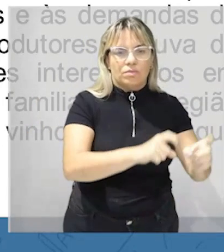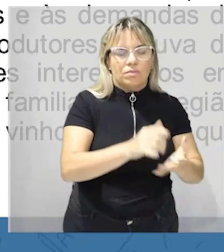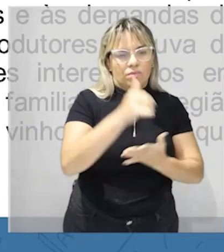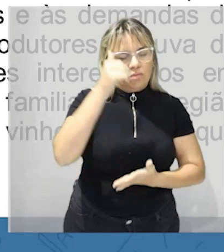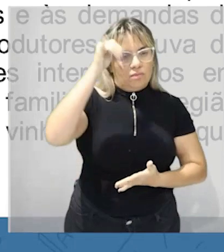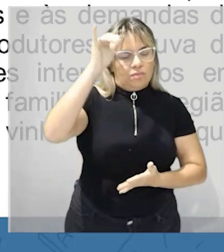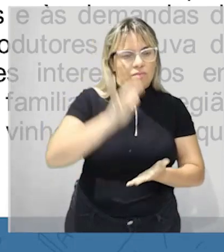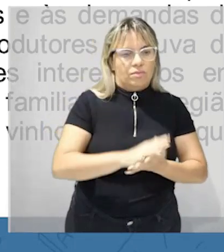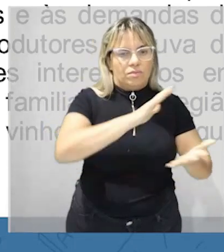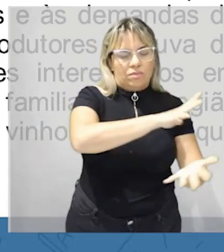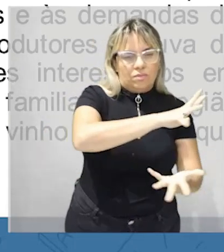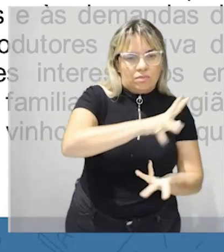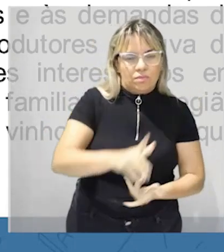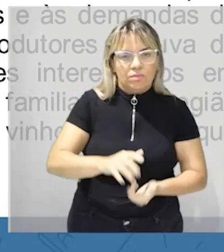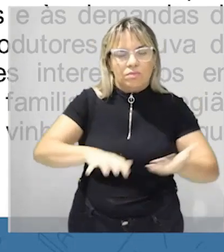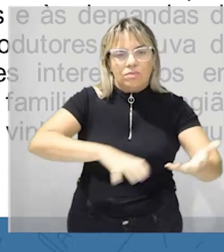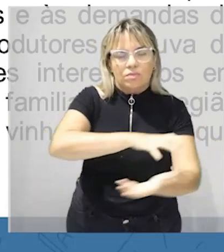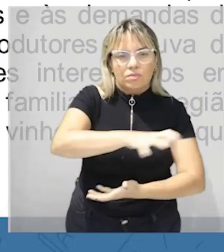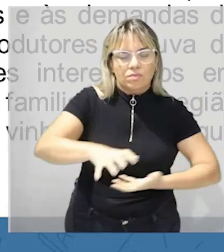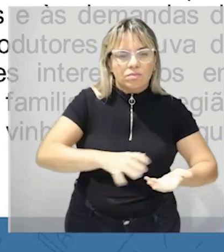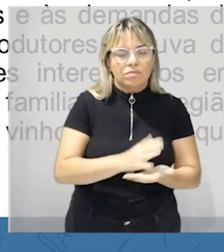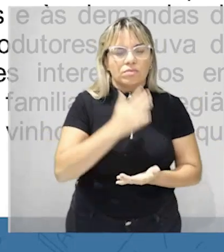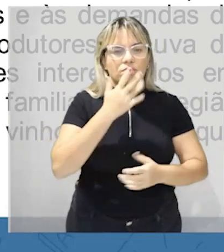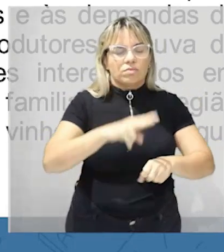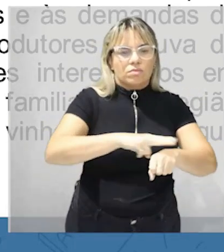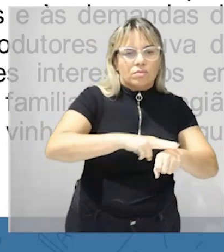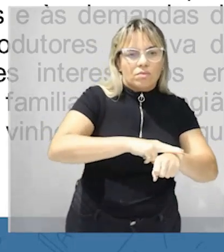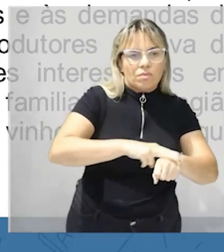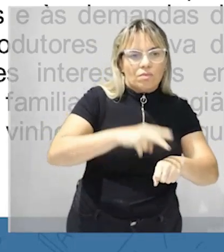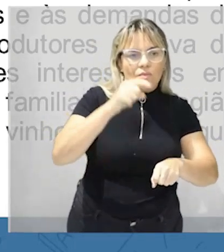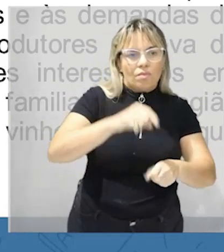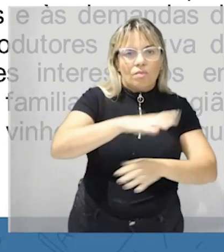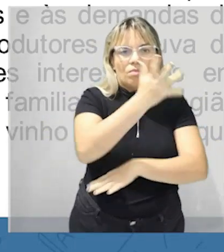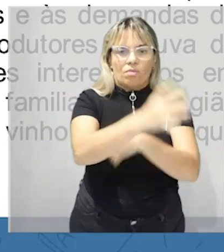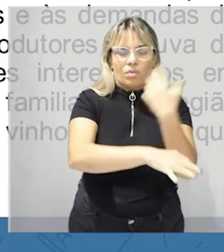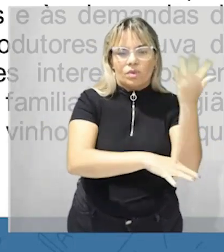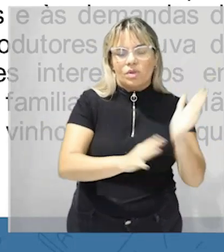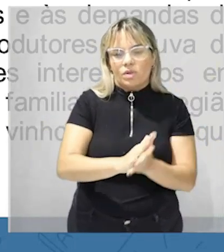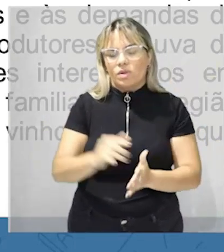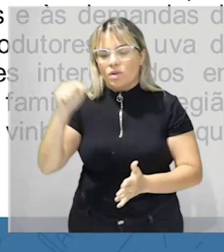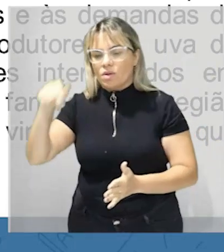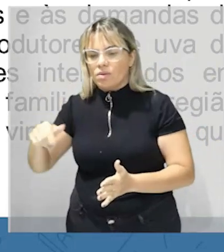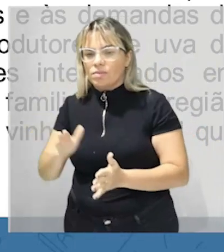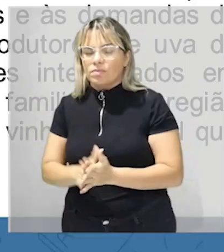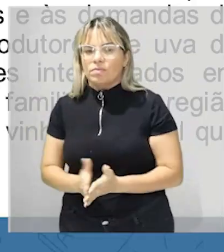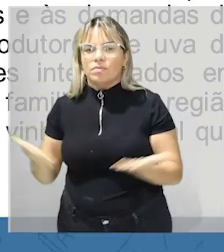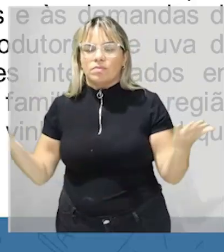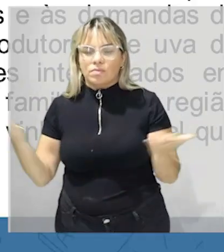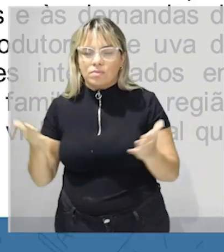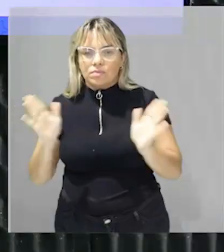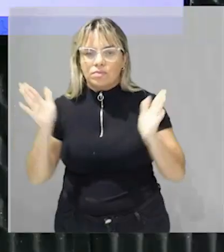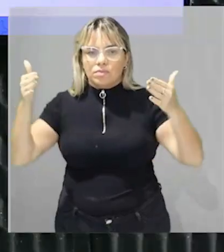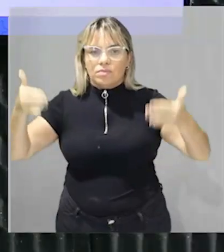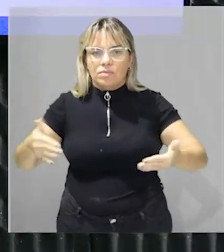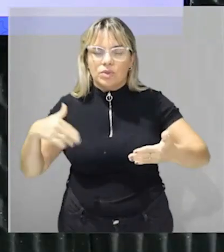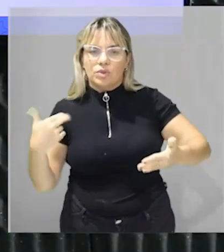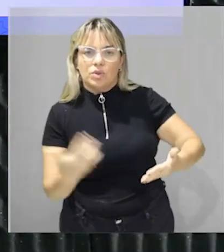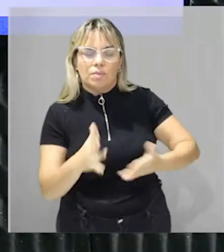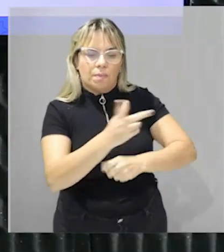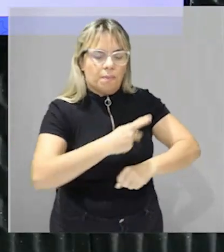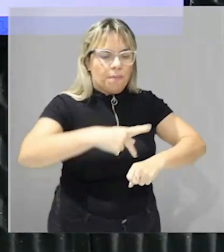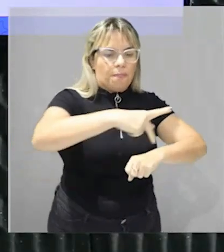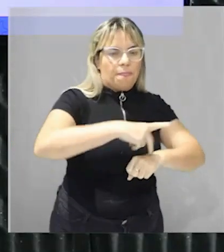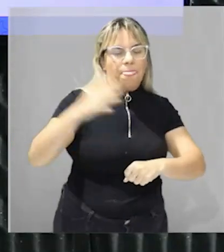né e a revolução verde processo muito importante e a segunda parte nós vamos ter um enfoque específico sobre o nosso país sobre o Brasil